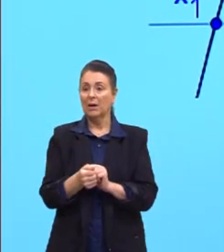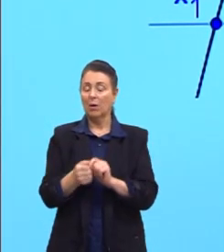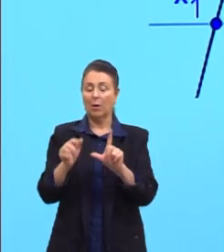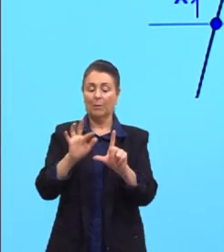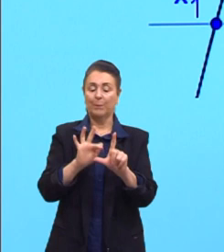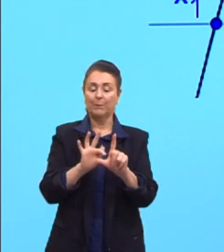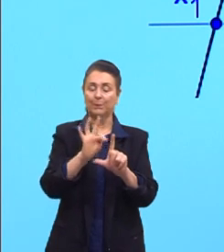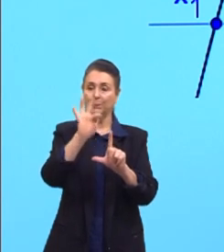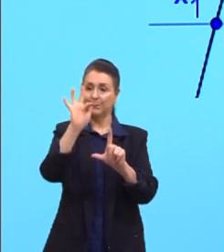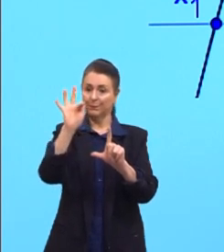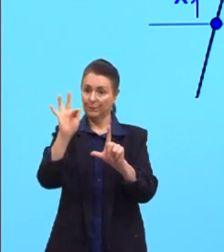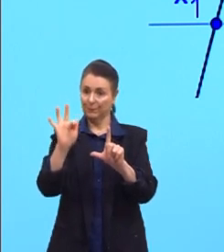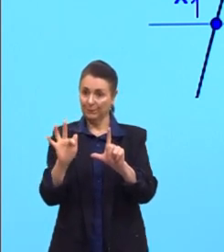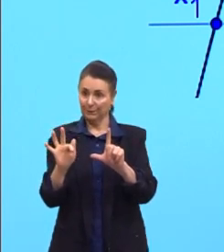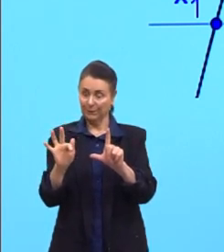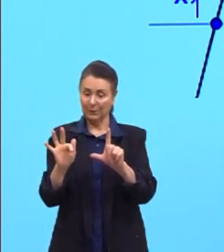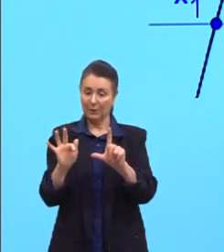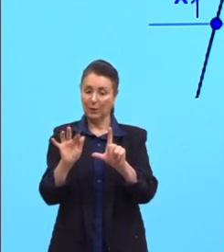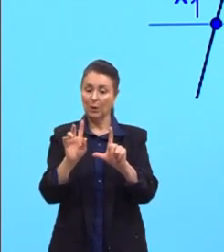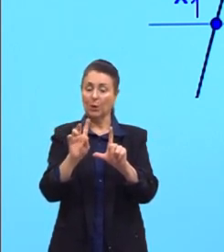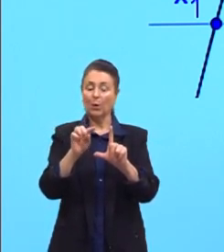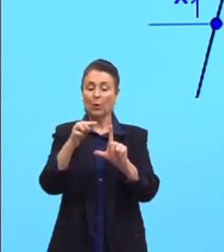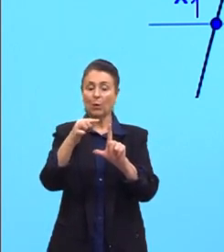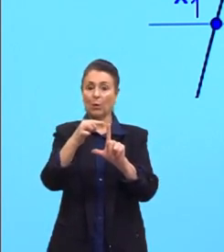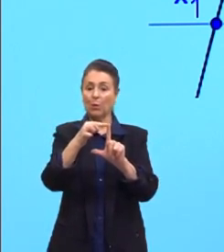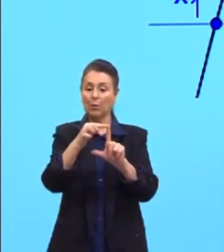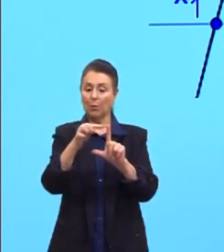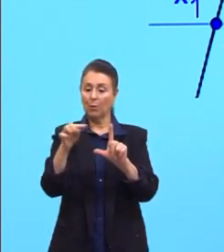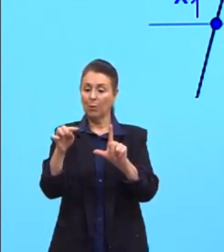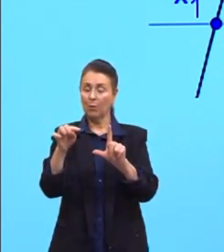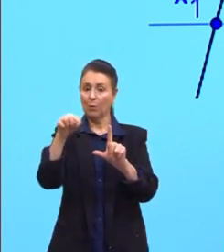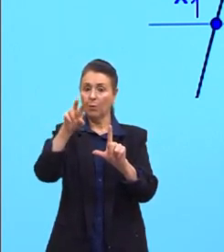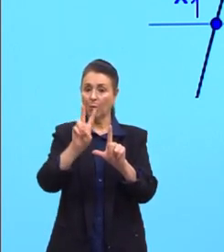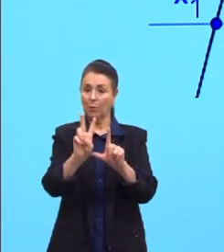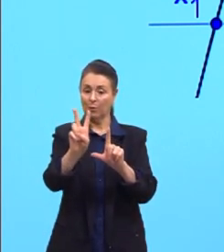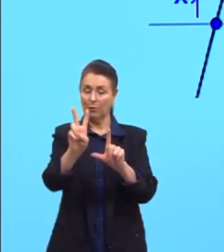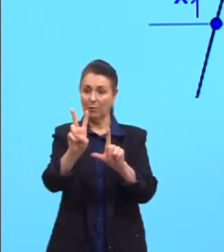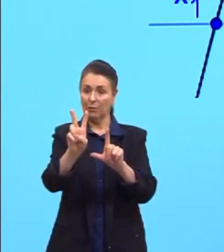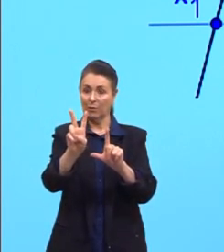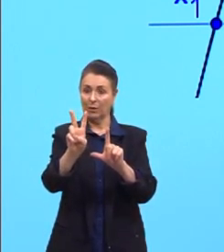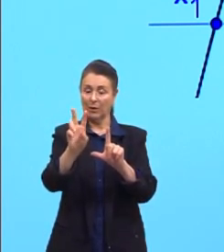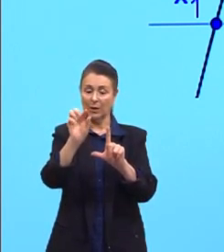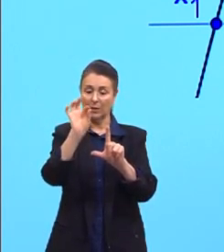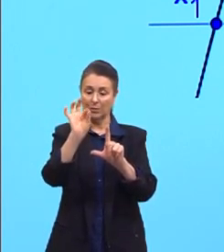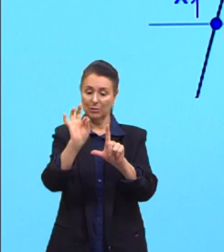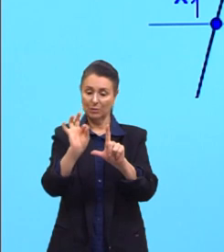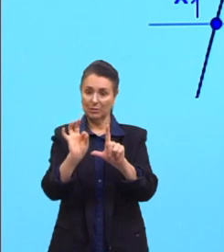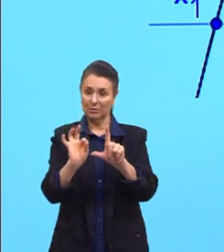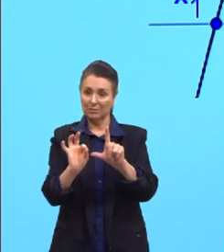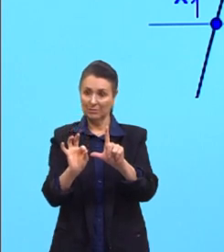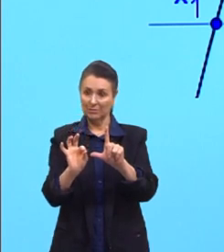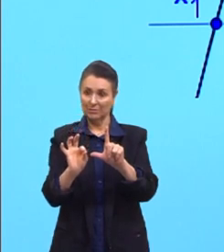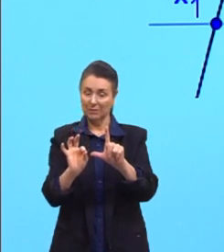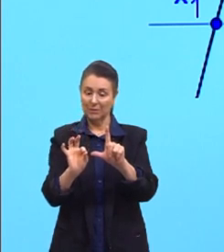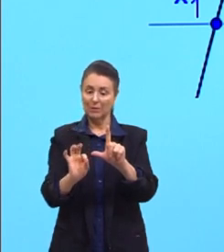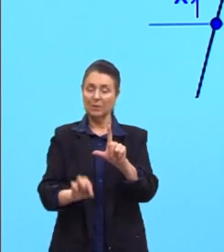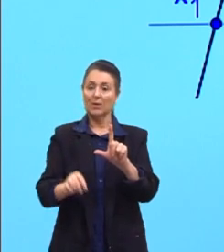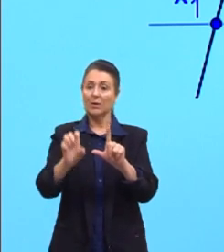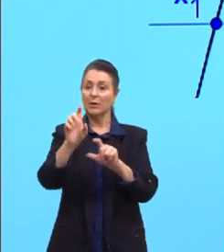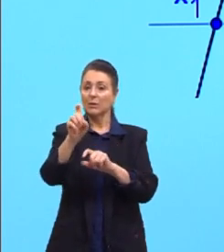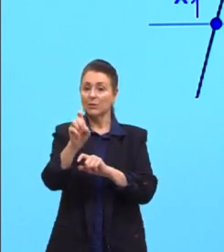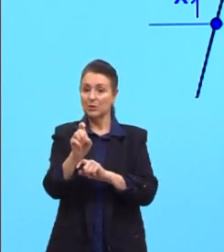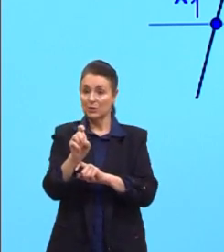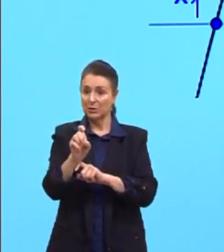concavidade para baixo, o vértice, que seria o ponto de máximo, e as coordenadas dele, né? Para X, então,